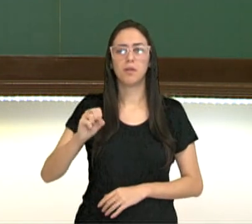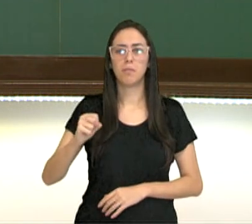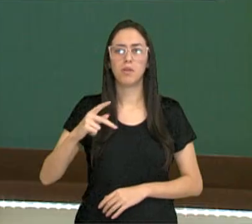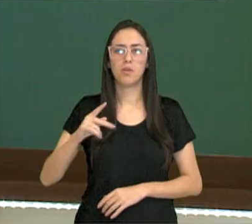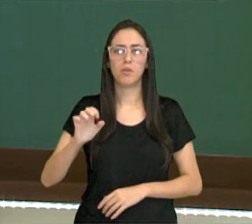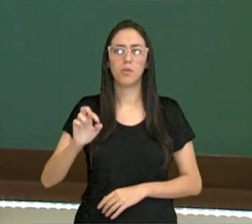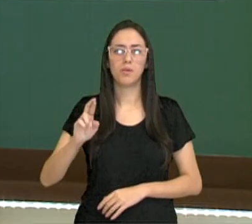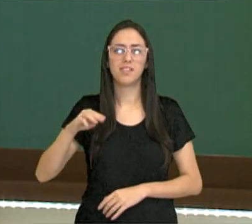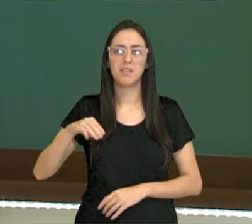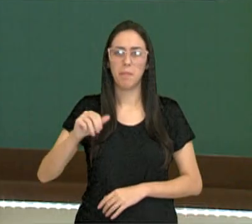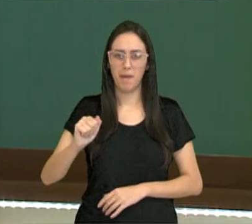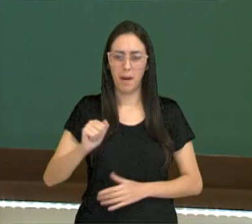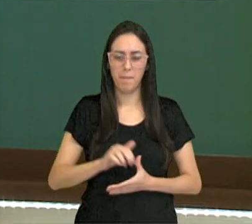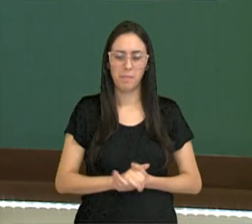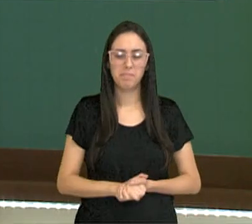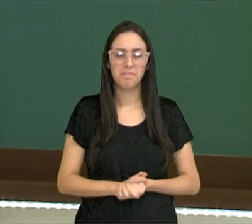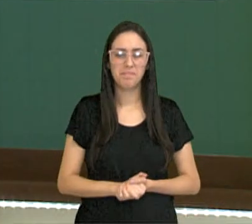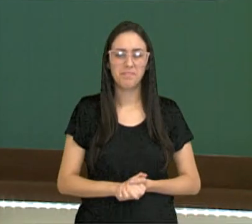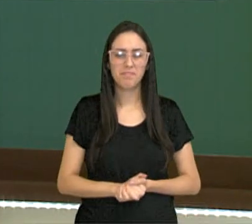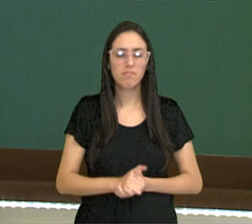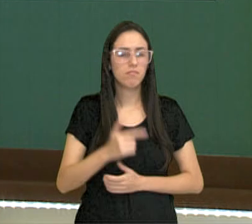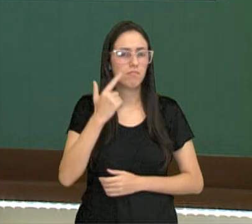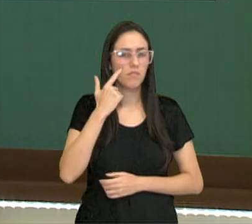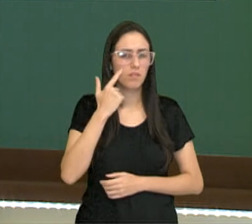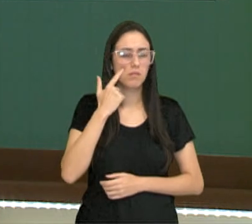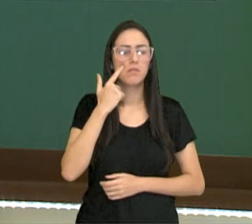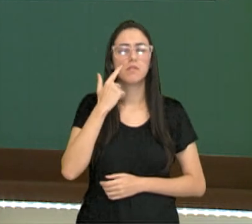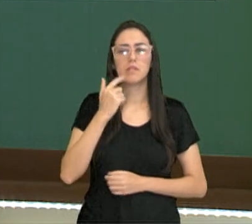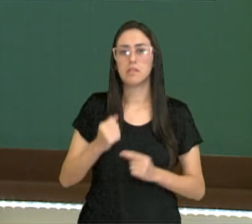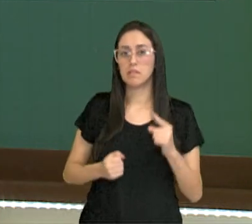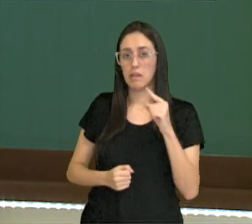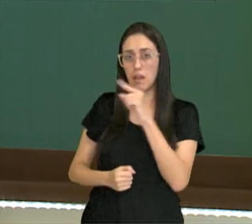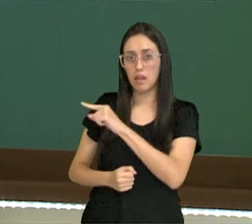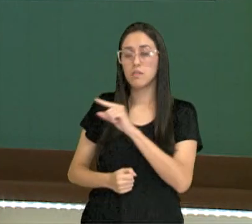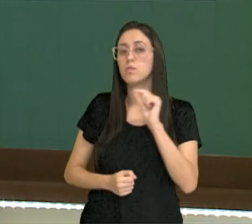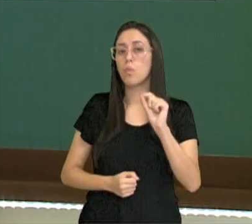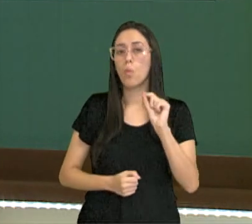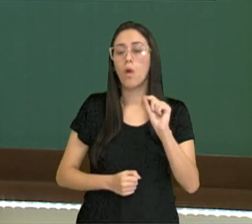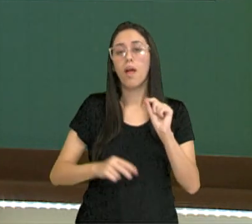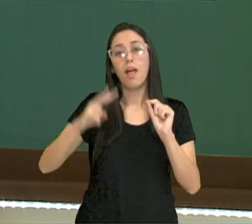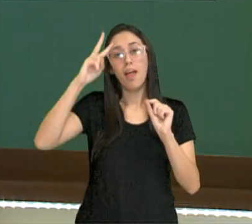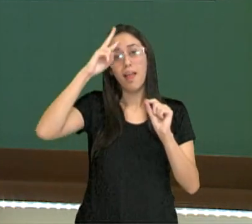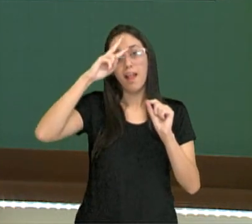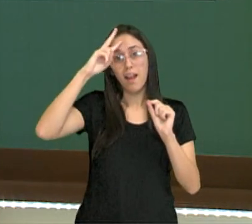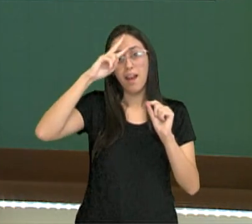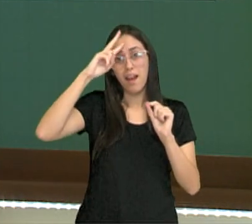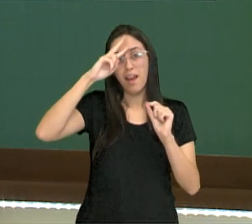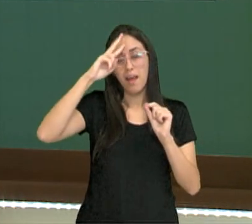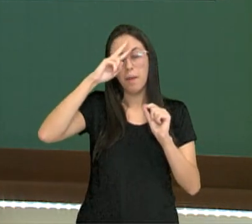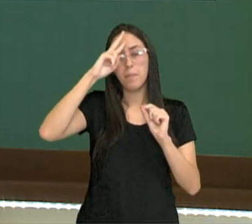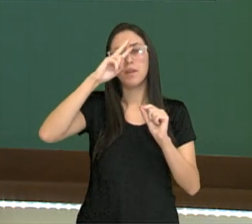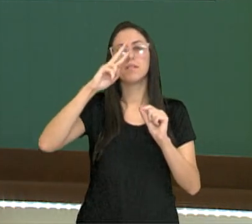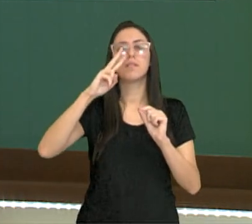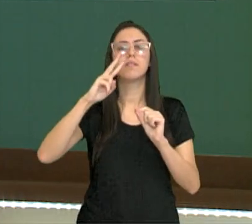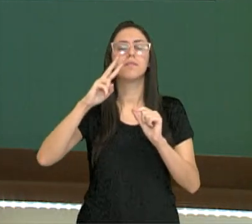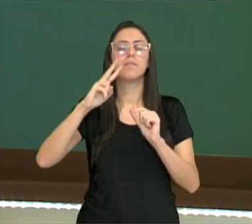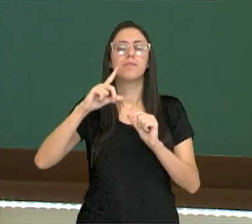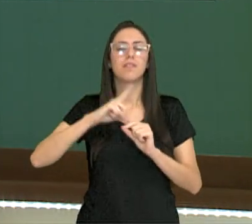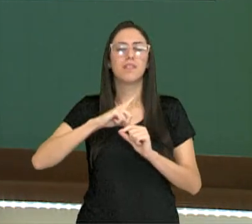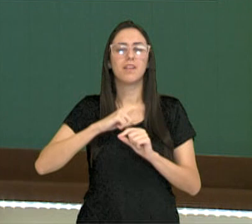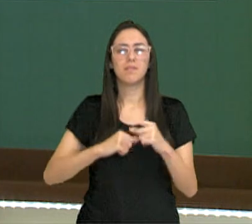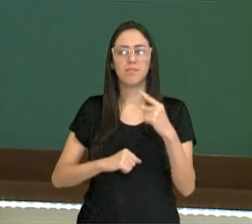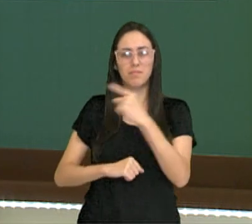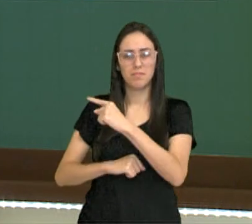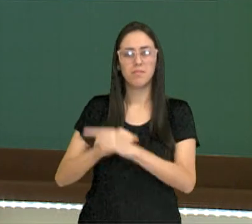comigo! Quando nós falamos de gimnospermas, nós temos que lembrar que como as pteridófitas são